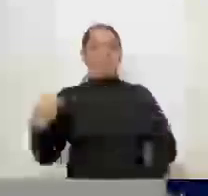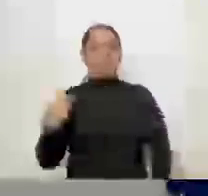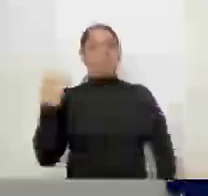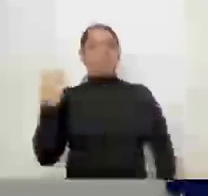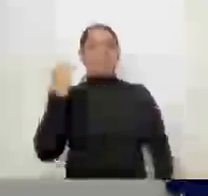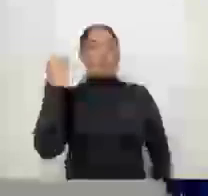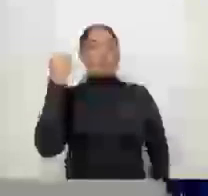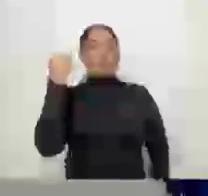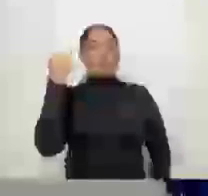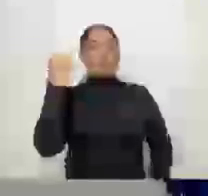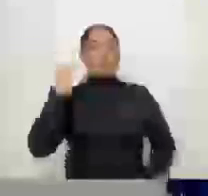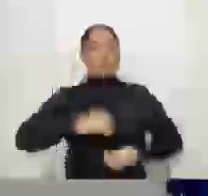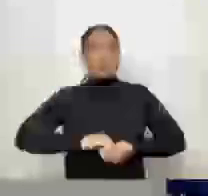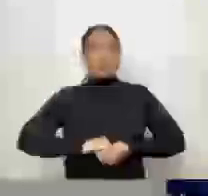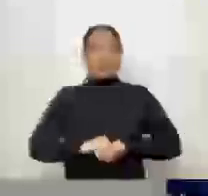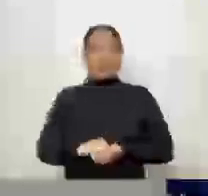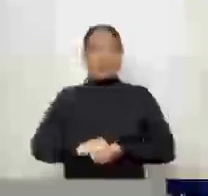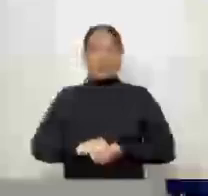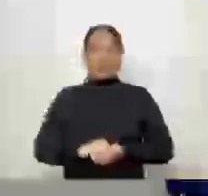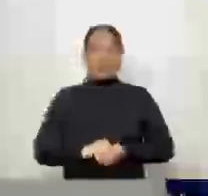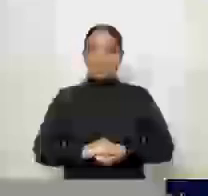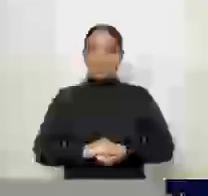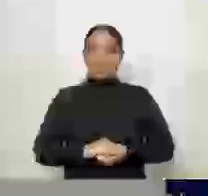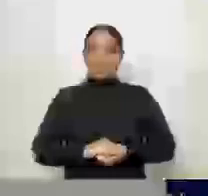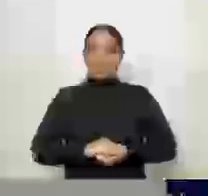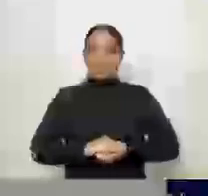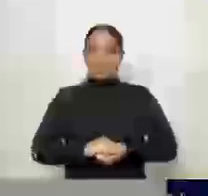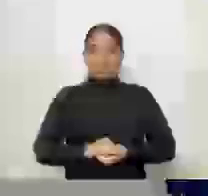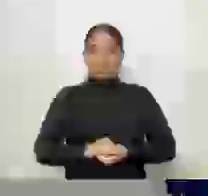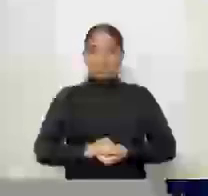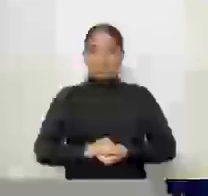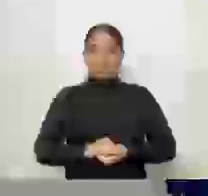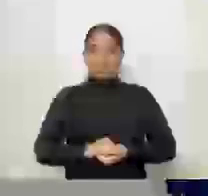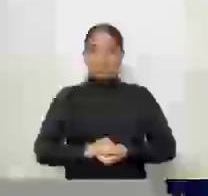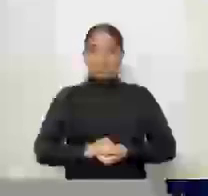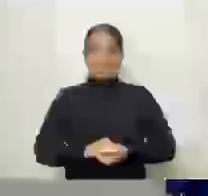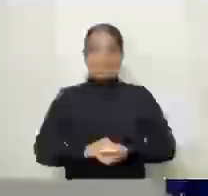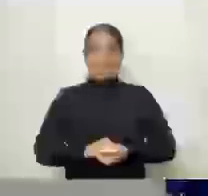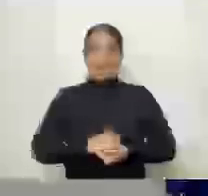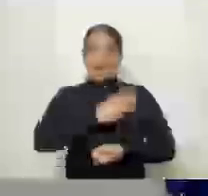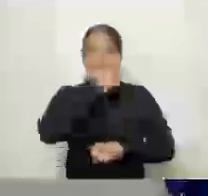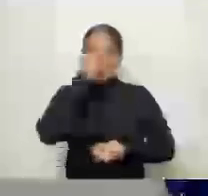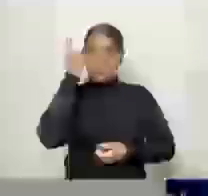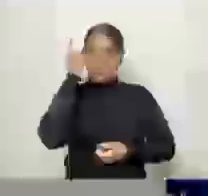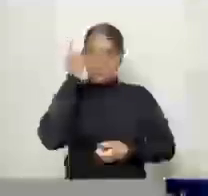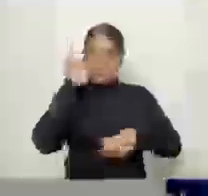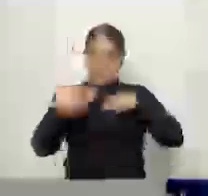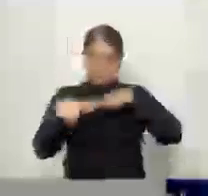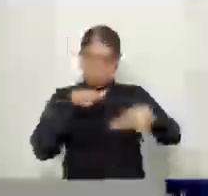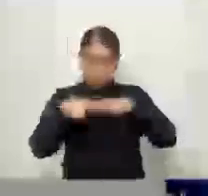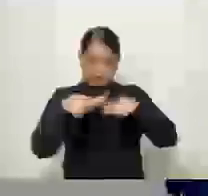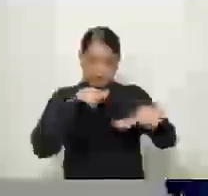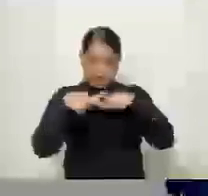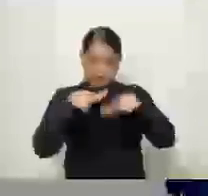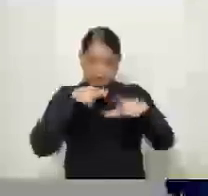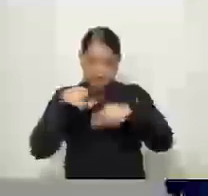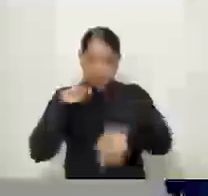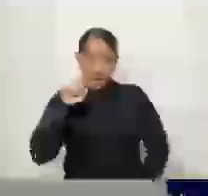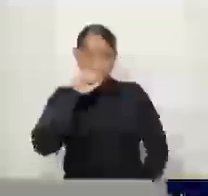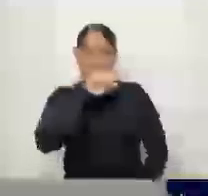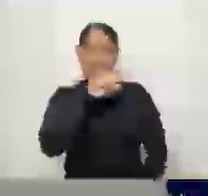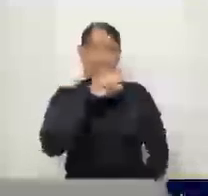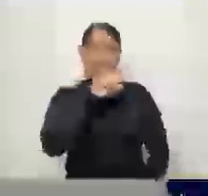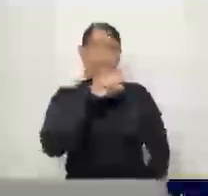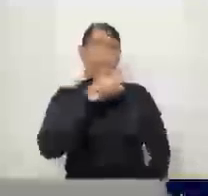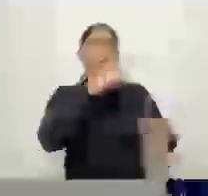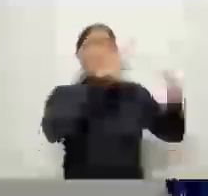Eles estão trabalhando em um local insalubre. Eu vou dizer aqui para vocês que parece uma cidade fantasma.